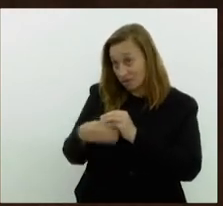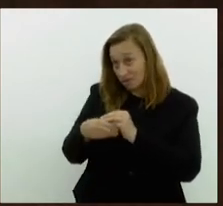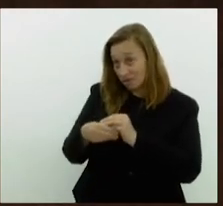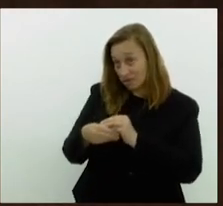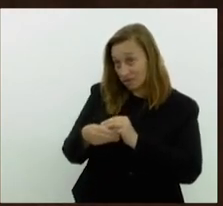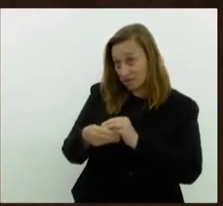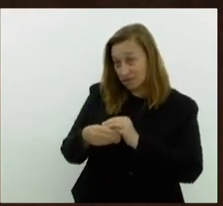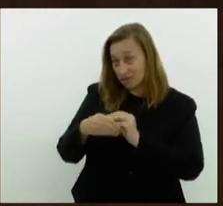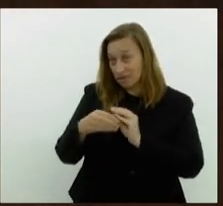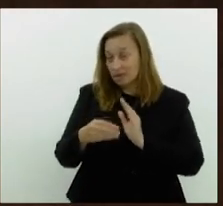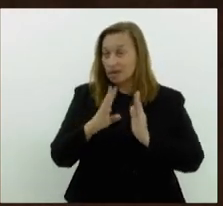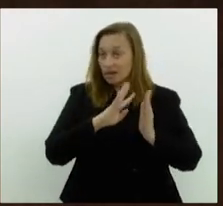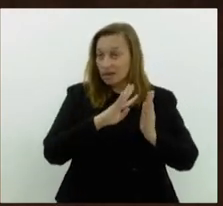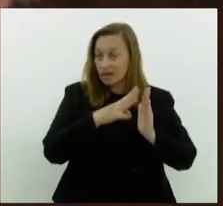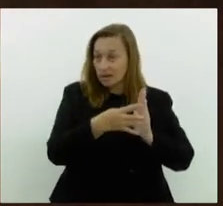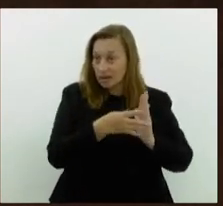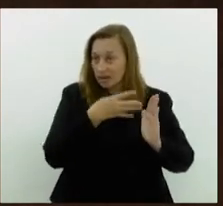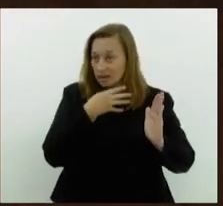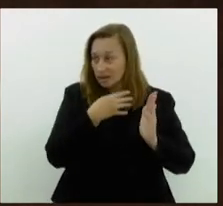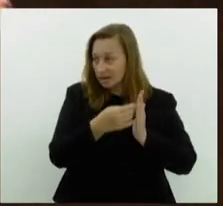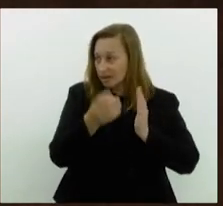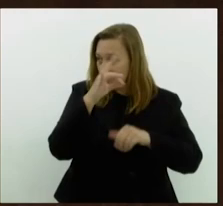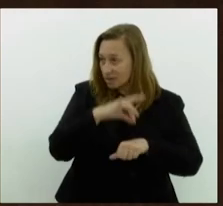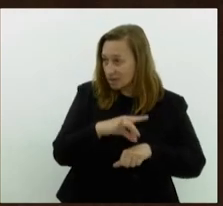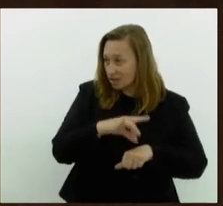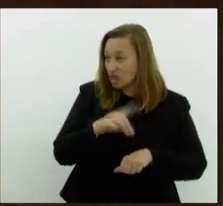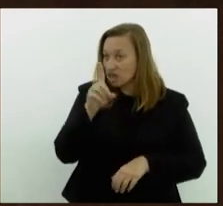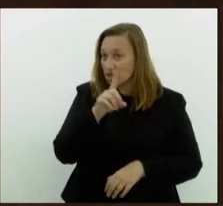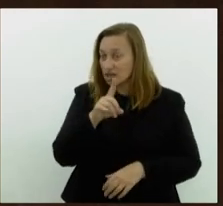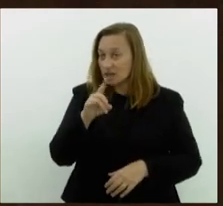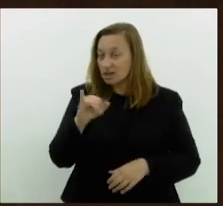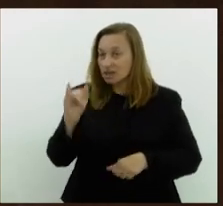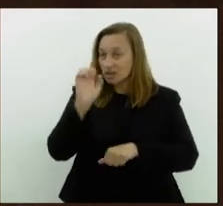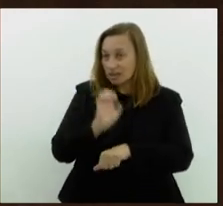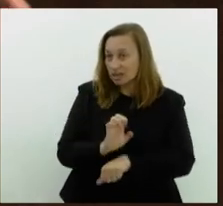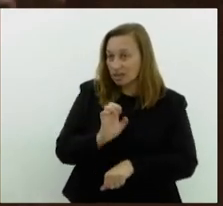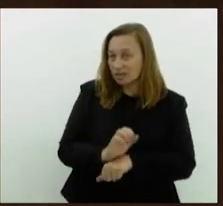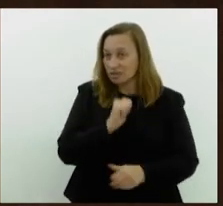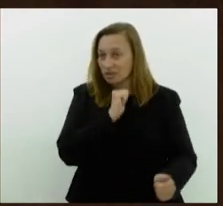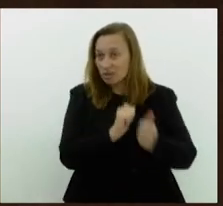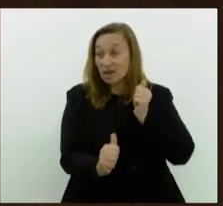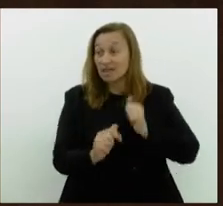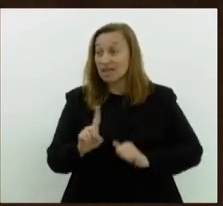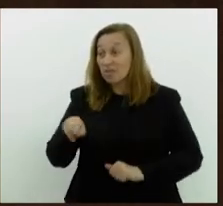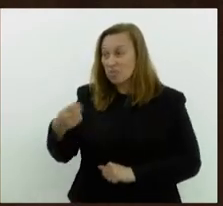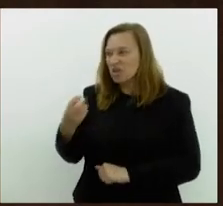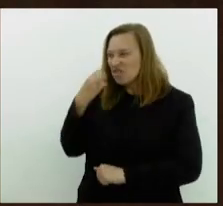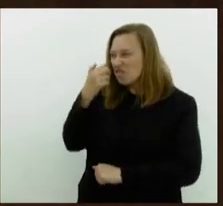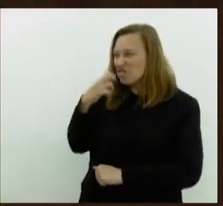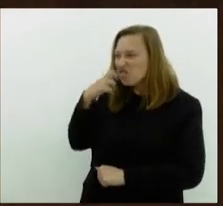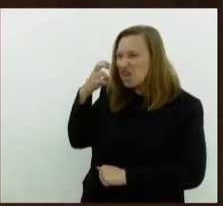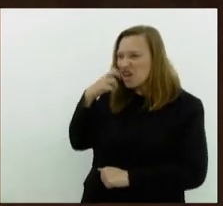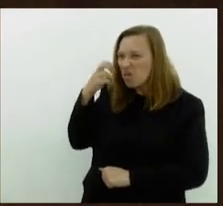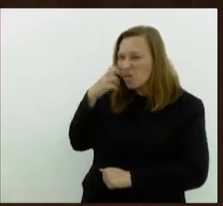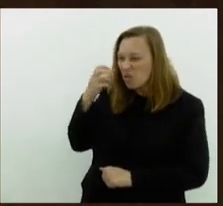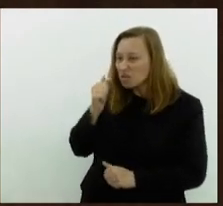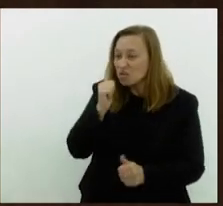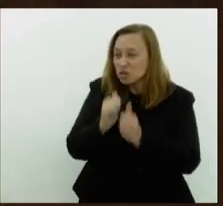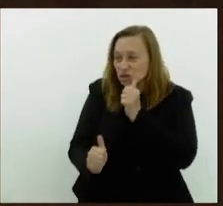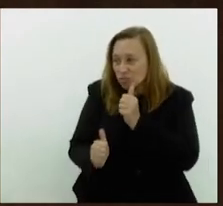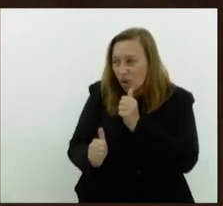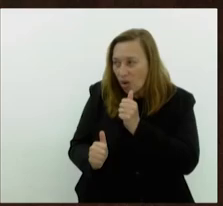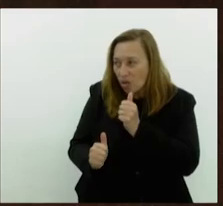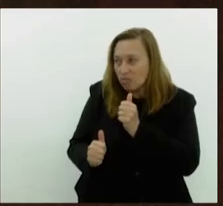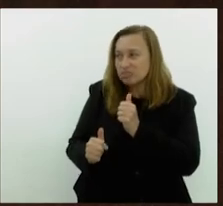oficial o dia estadual do futebol, depois da vergonha que os deputados passaram na pelada no final de semana, exceto você, que é um craque de